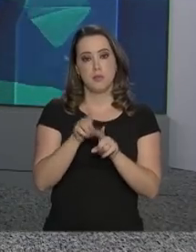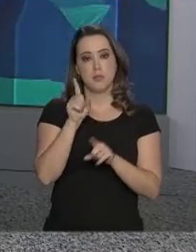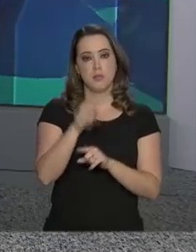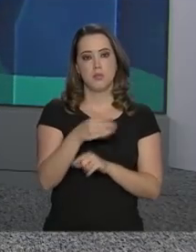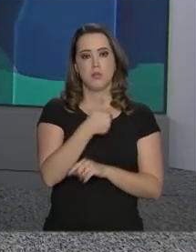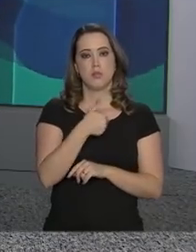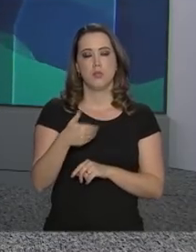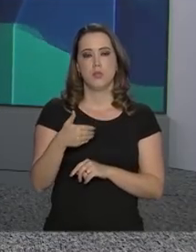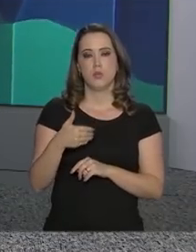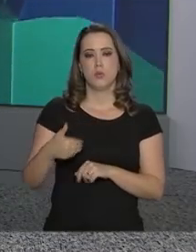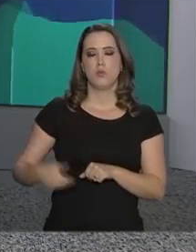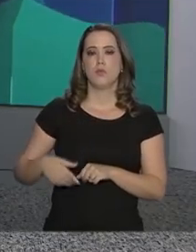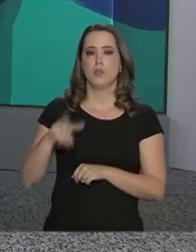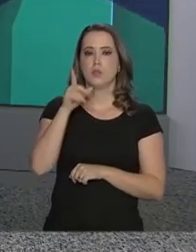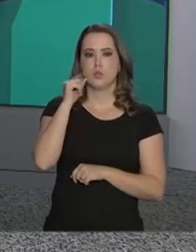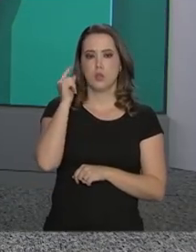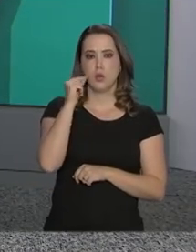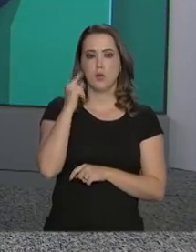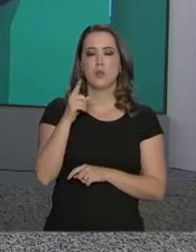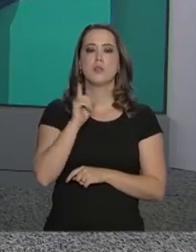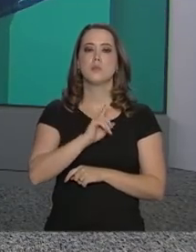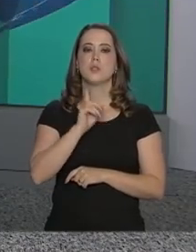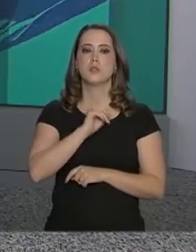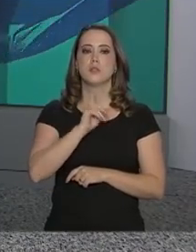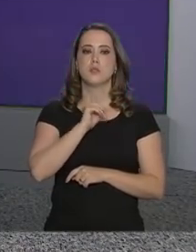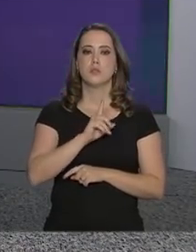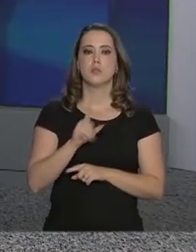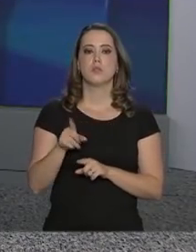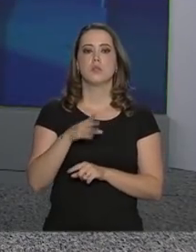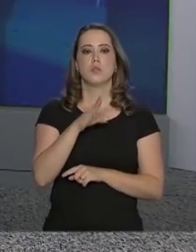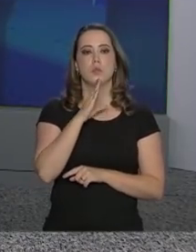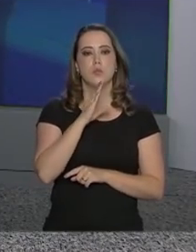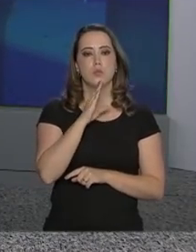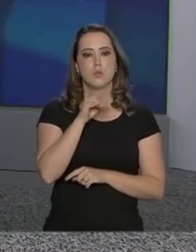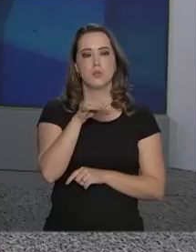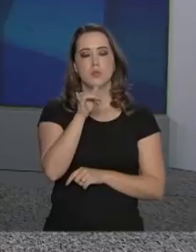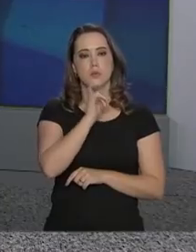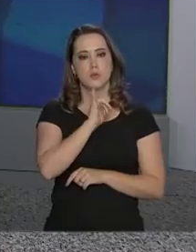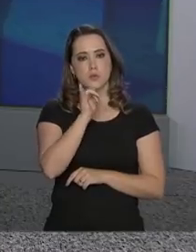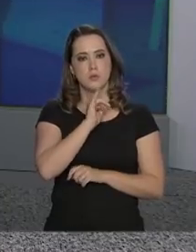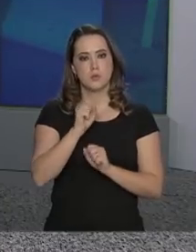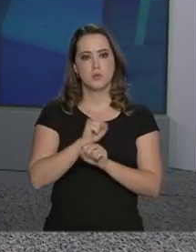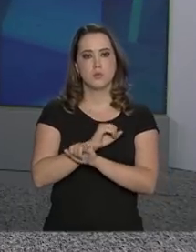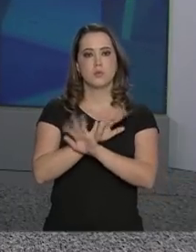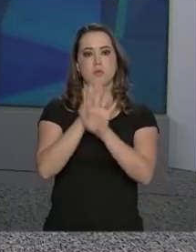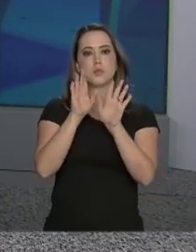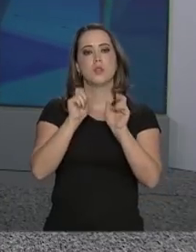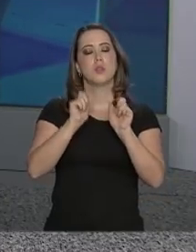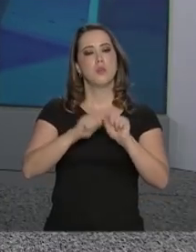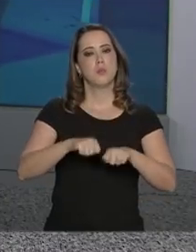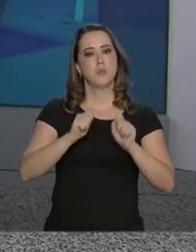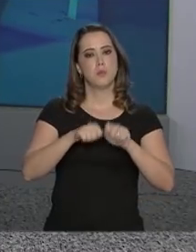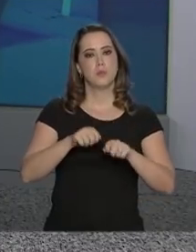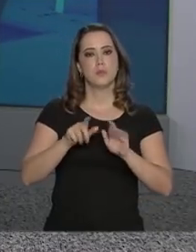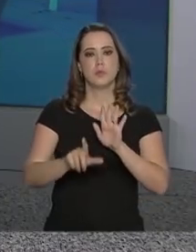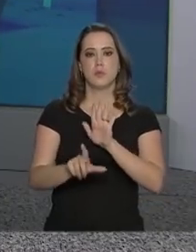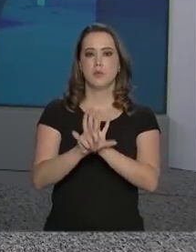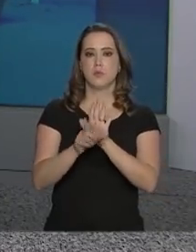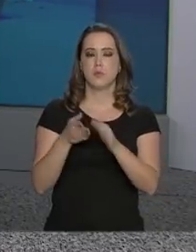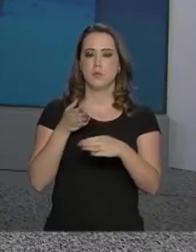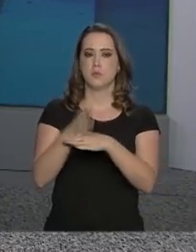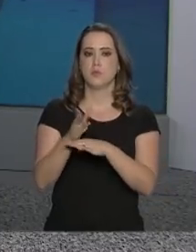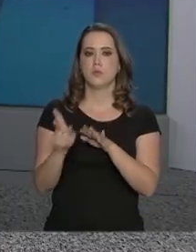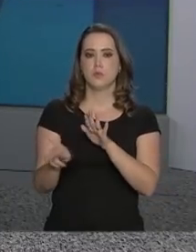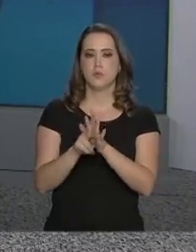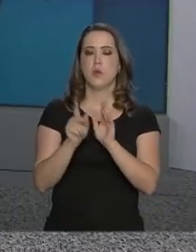que o estado de Alagoas e a capital de Minas Gerais, Belo Horizonte, reconhecidos como exemplos de transparência, permitem